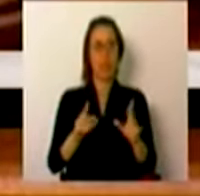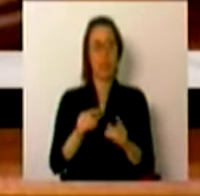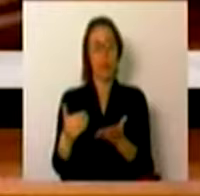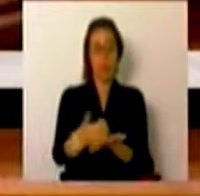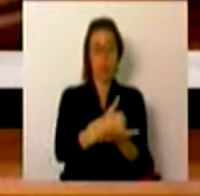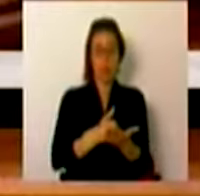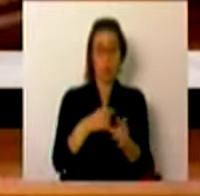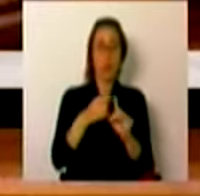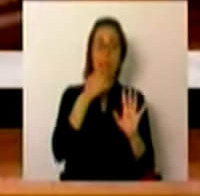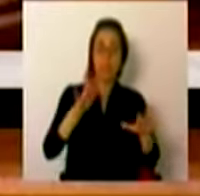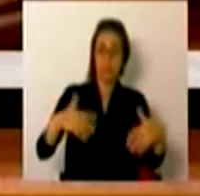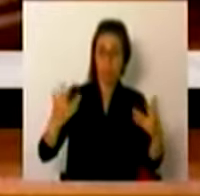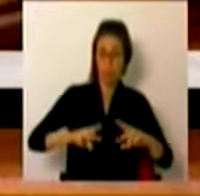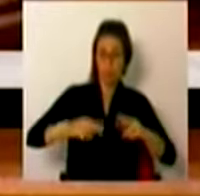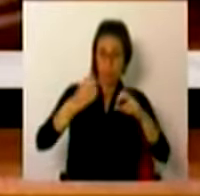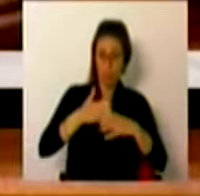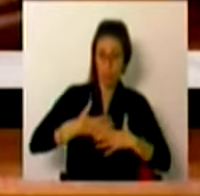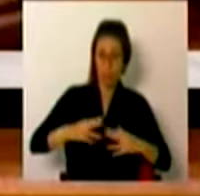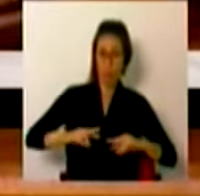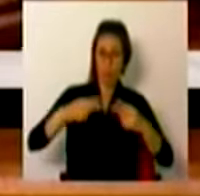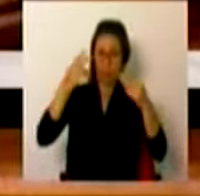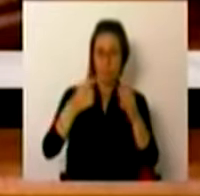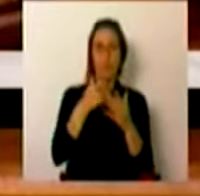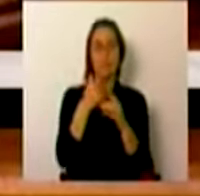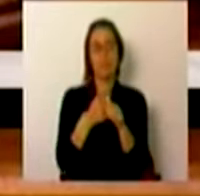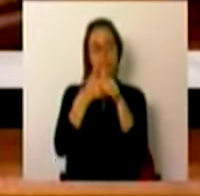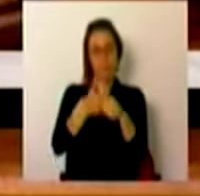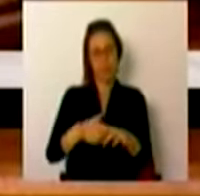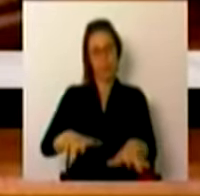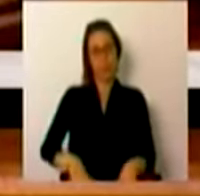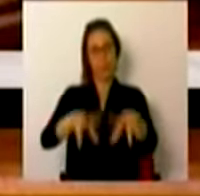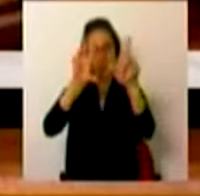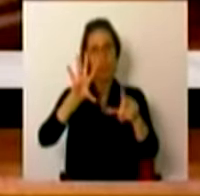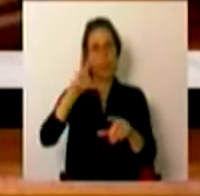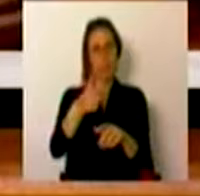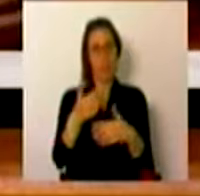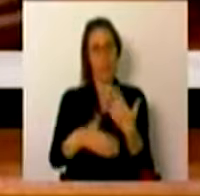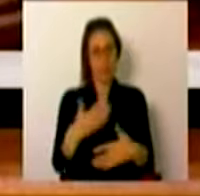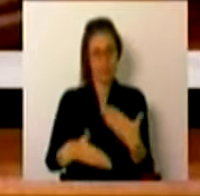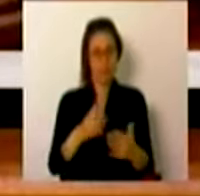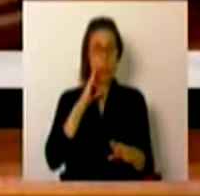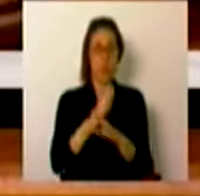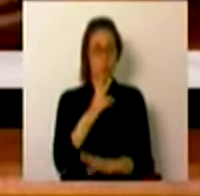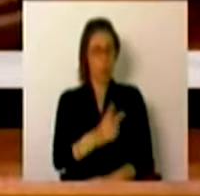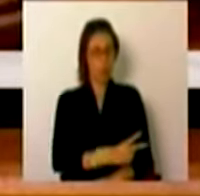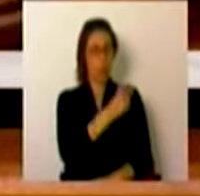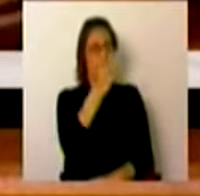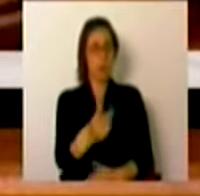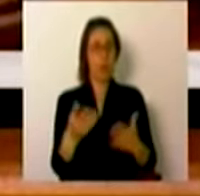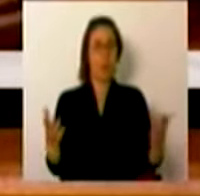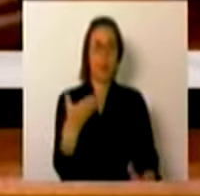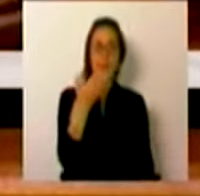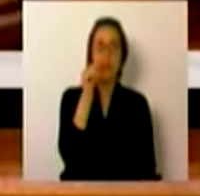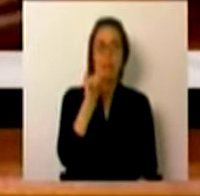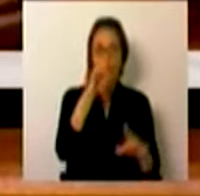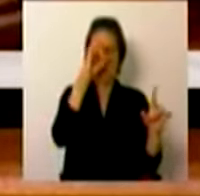recursos, para que possam progredir profissionalmente à medida do progresso do país que servem. Nos últimos dois anos, 7